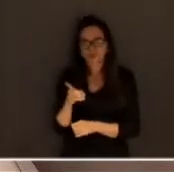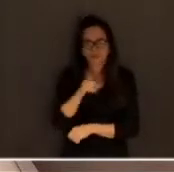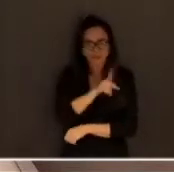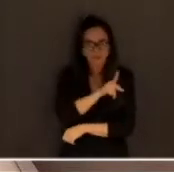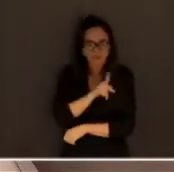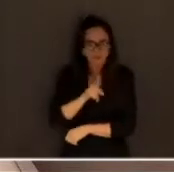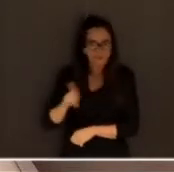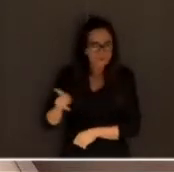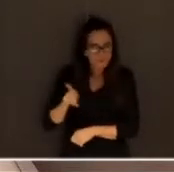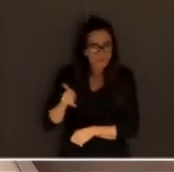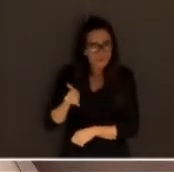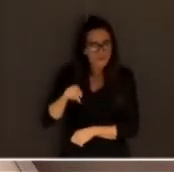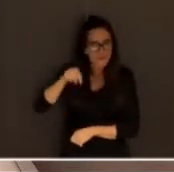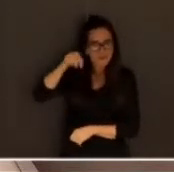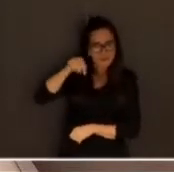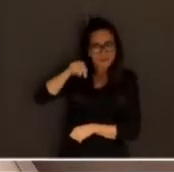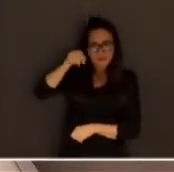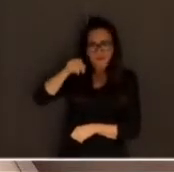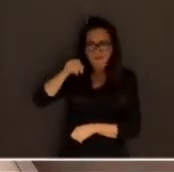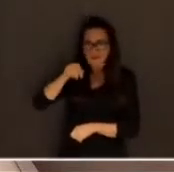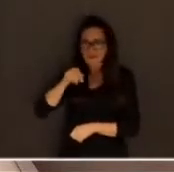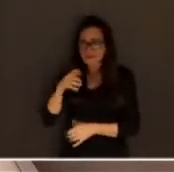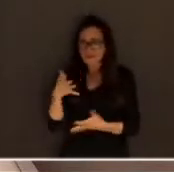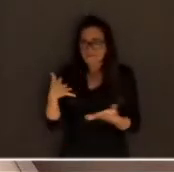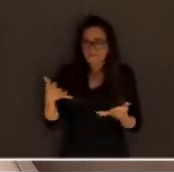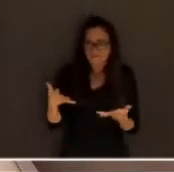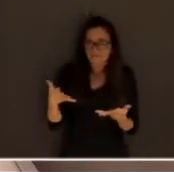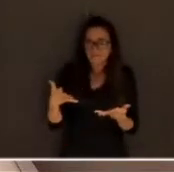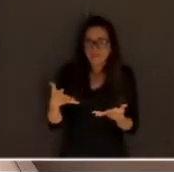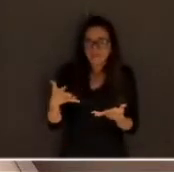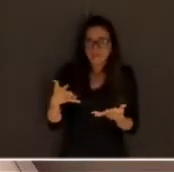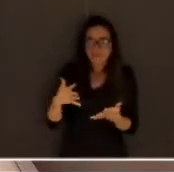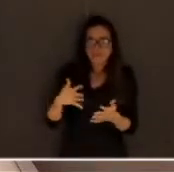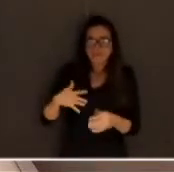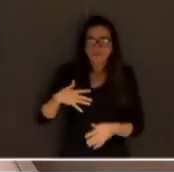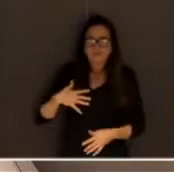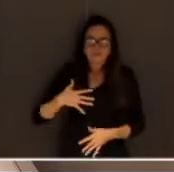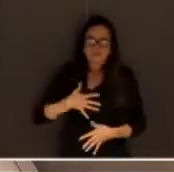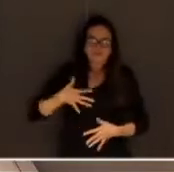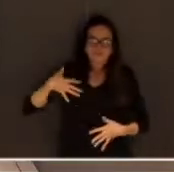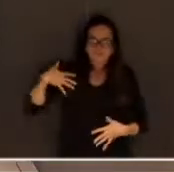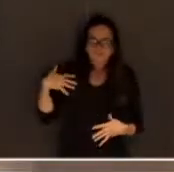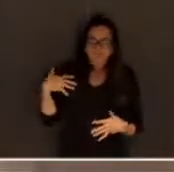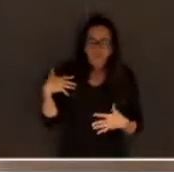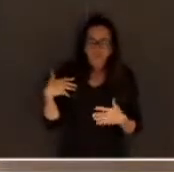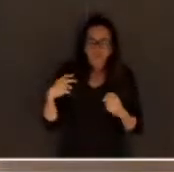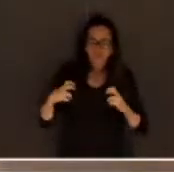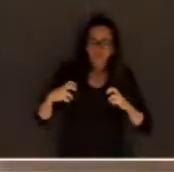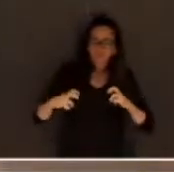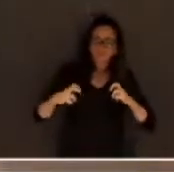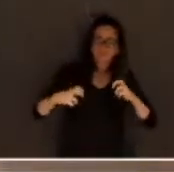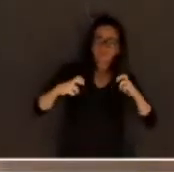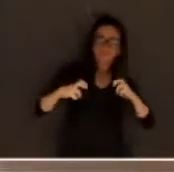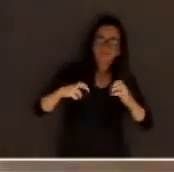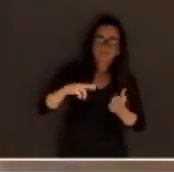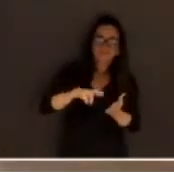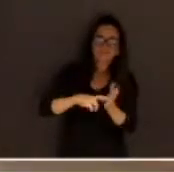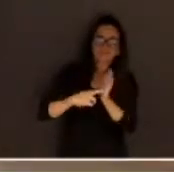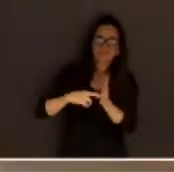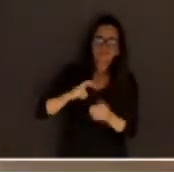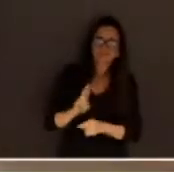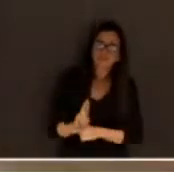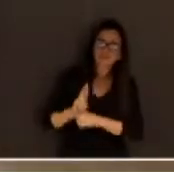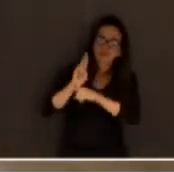Confraria do Júri, eu tenho a honra aqui de presidir essa mesa, especialmente por começar por